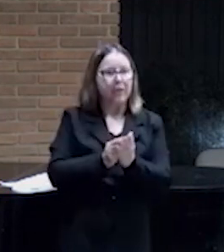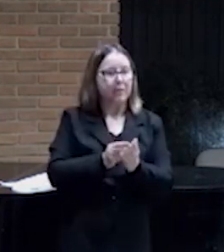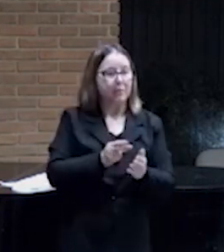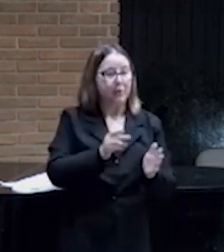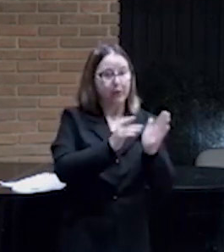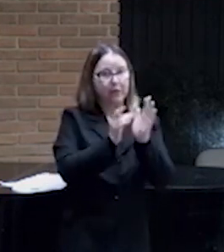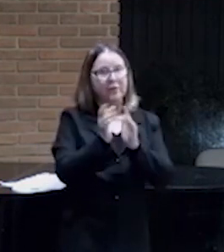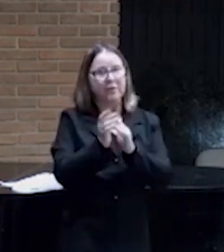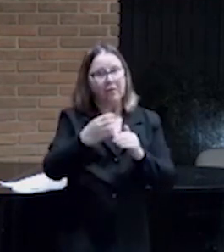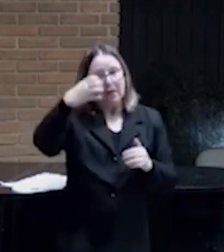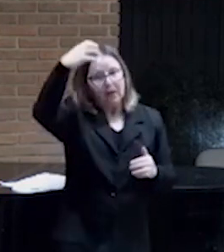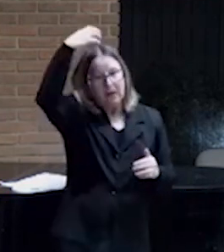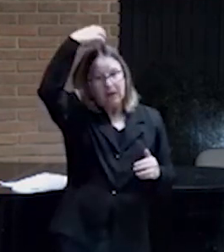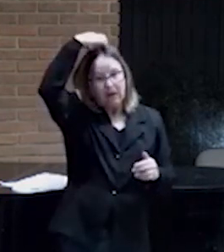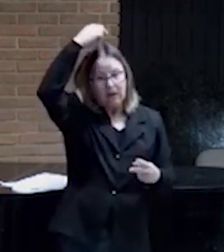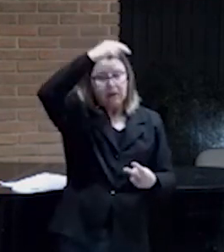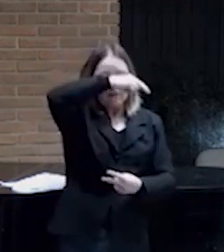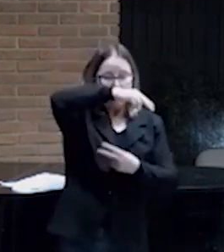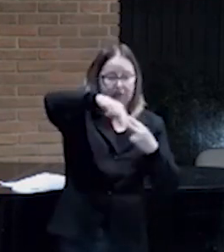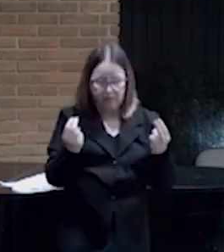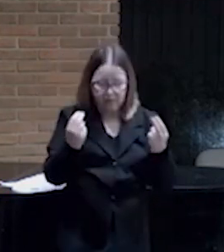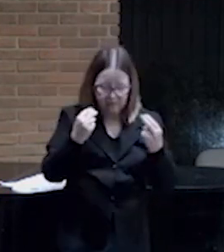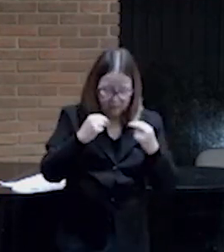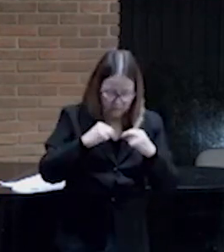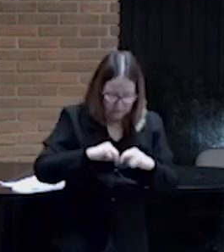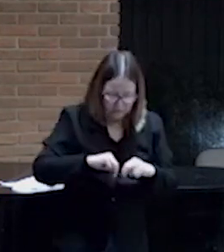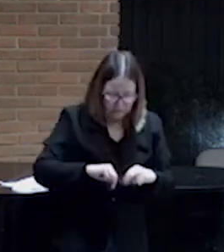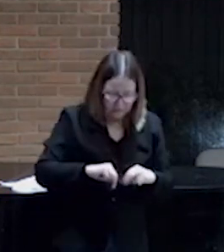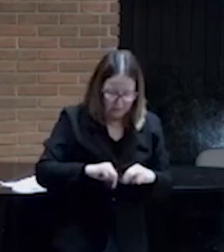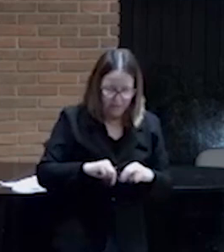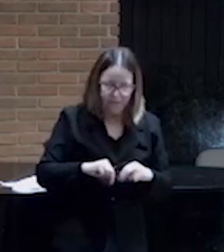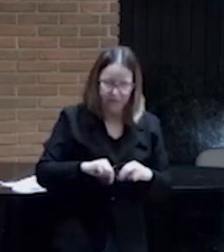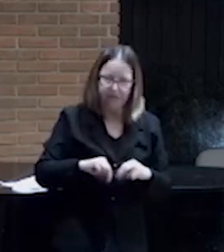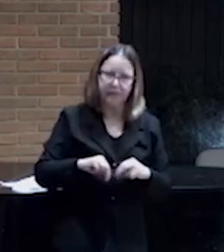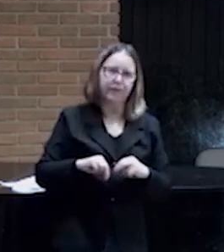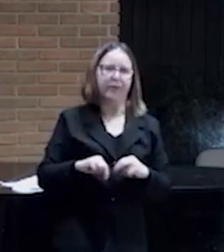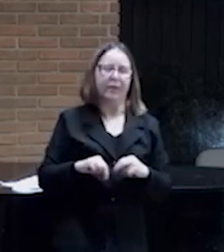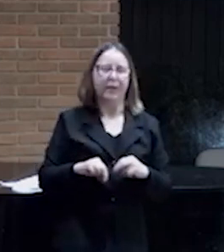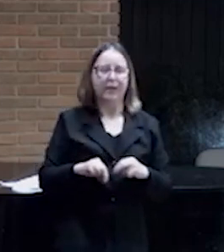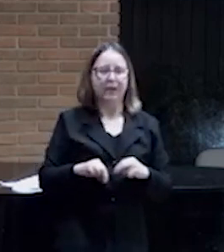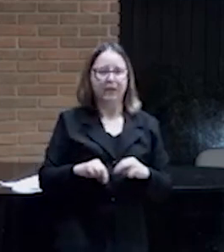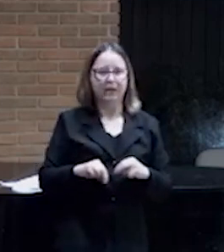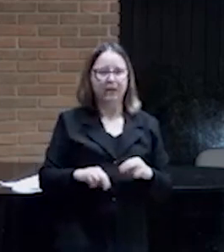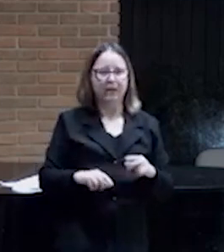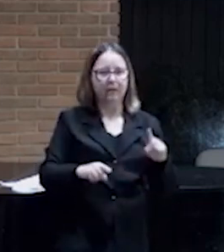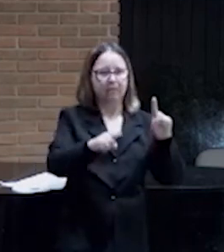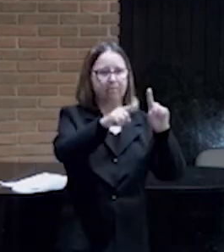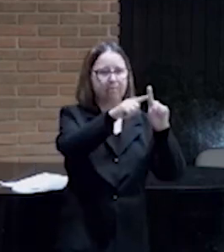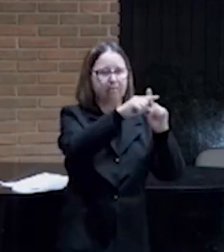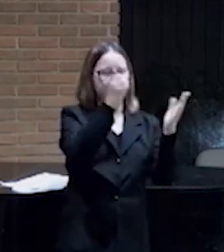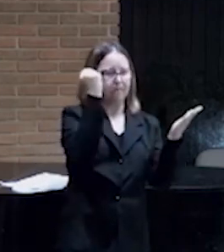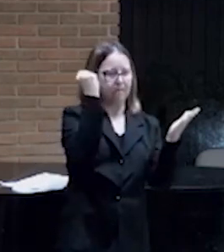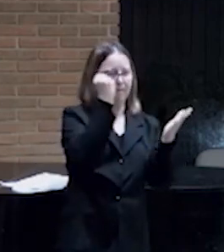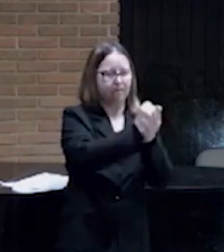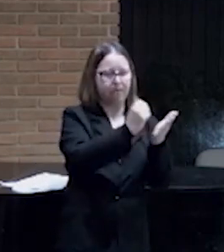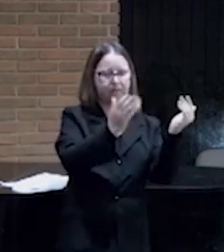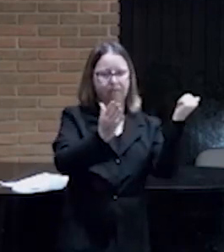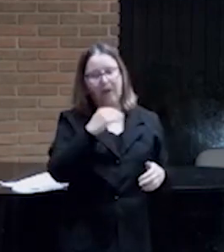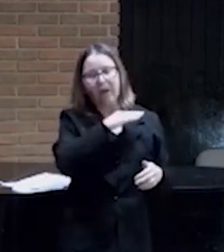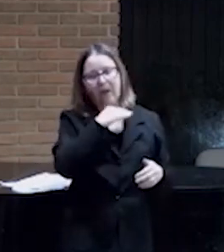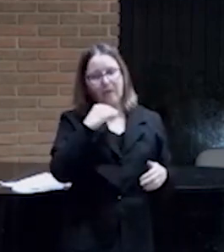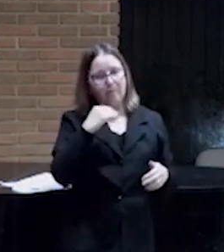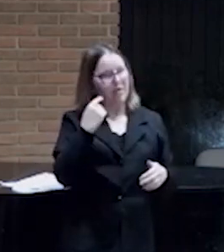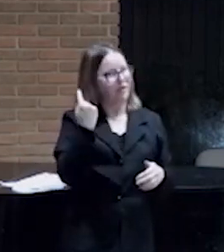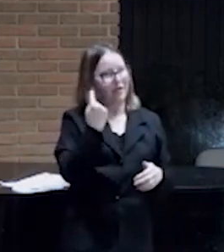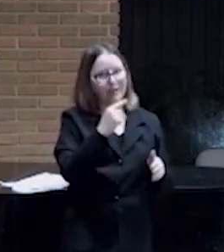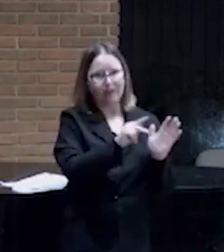Ele se colocou em uma posição que não era dEle. Ele se humilhou e no fim da sua vida, Ele foi colocado num madeiro para morrer uma morte que não era dEle.